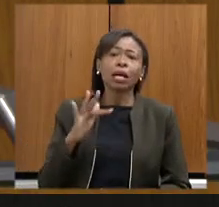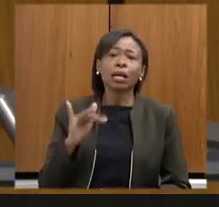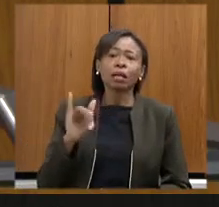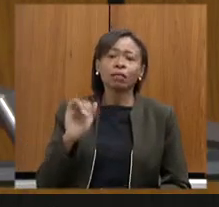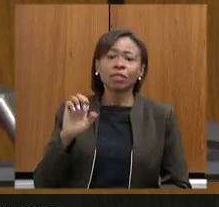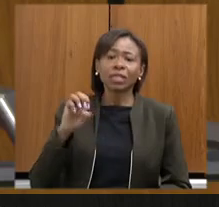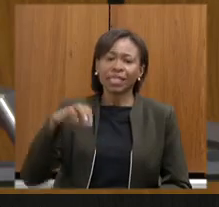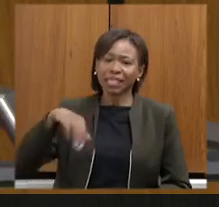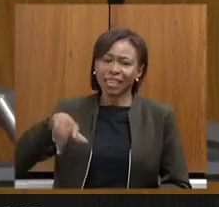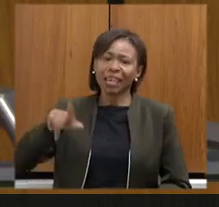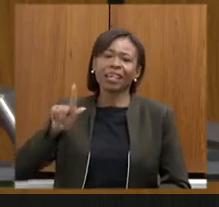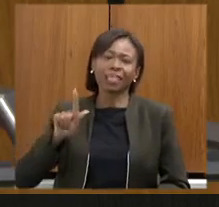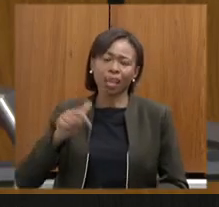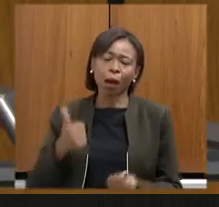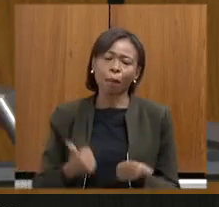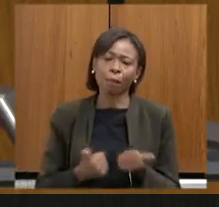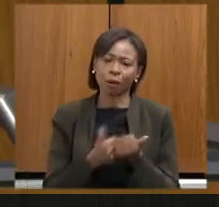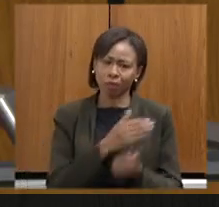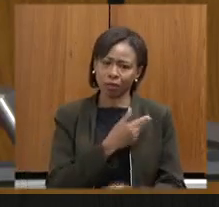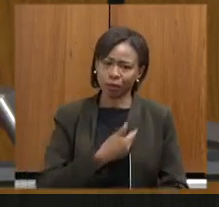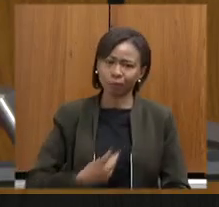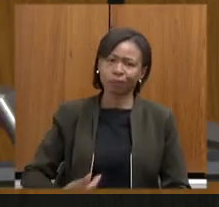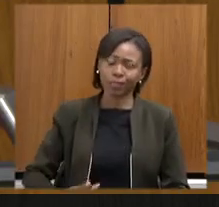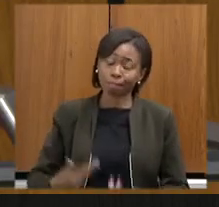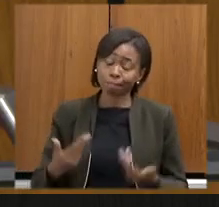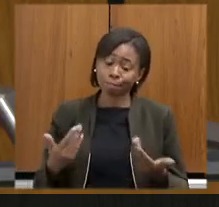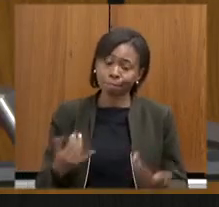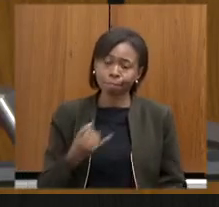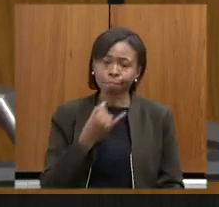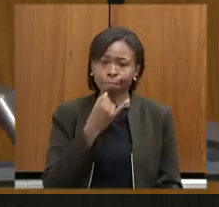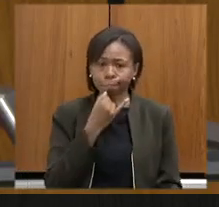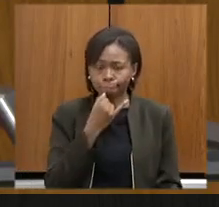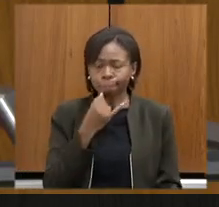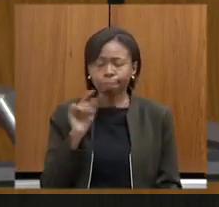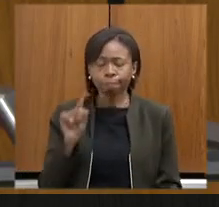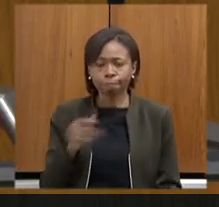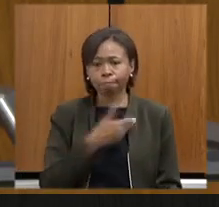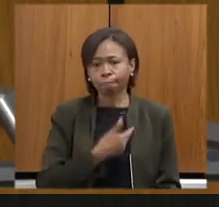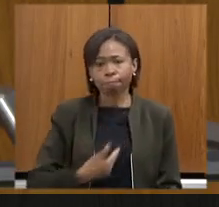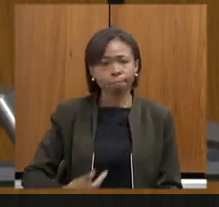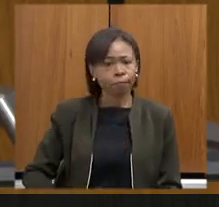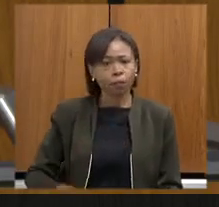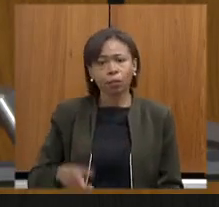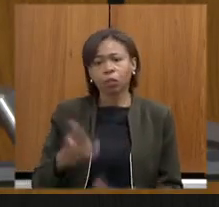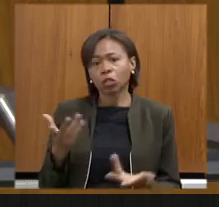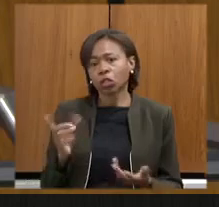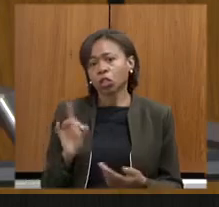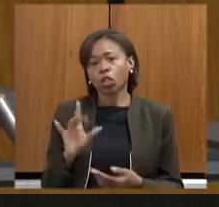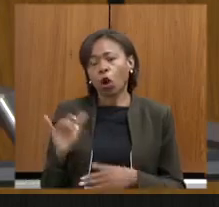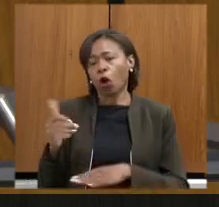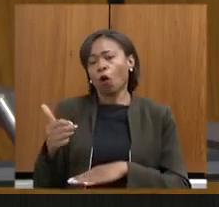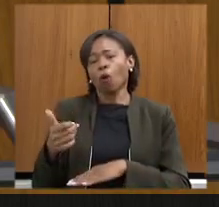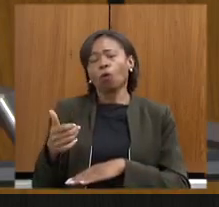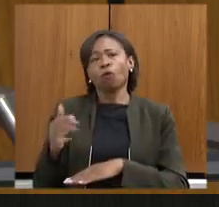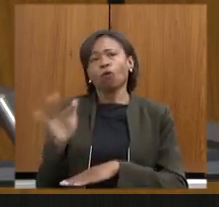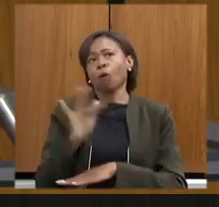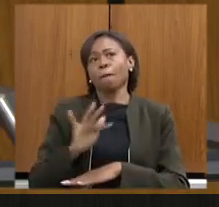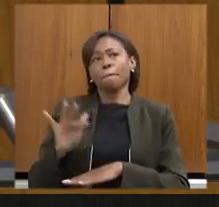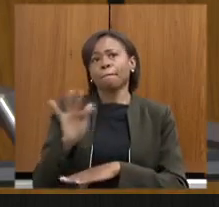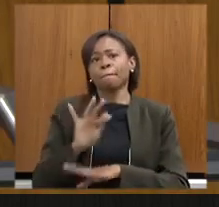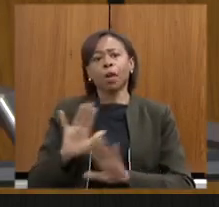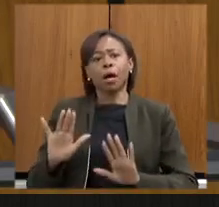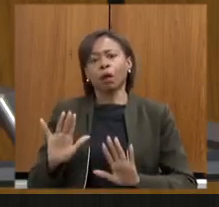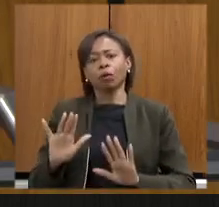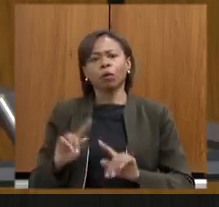então eu lamento profundamente que a discussão do governo seja só impedimento formal porque a Serra do Curral não tem valor